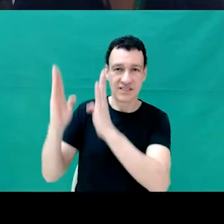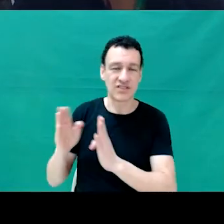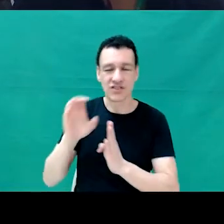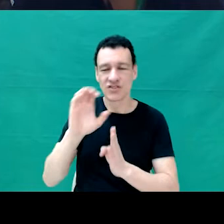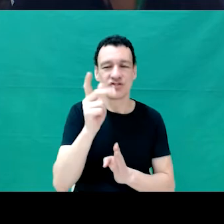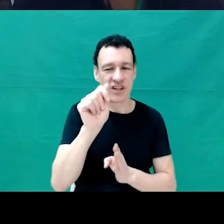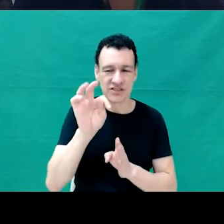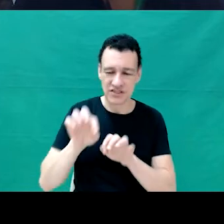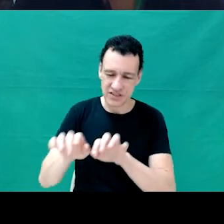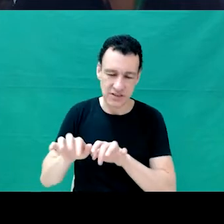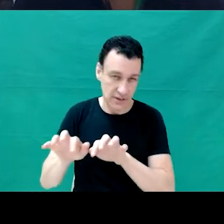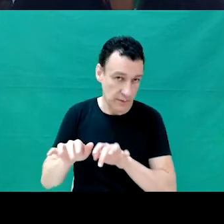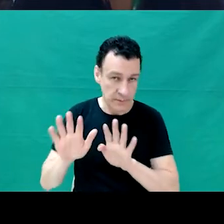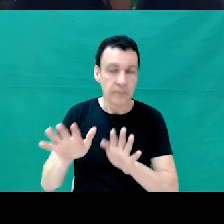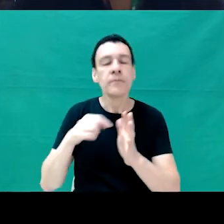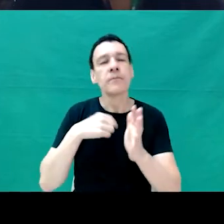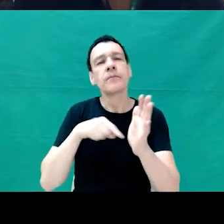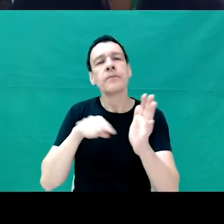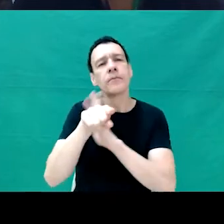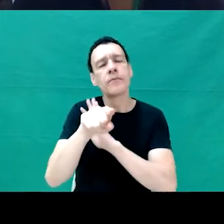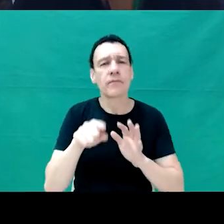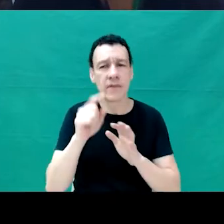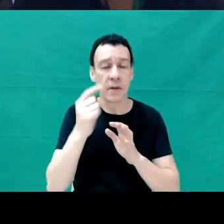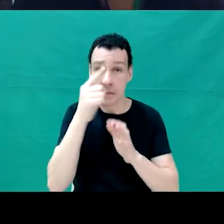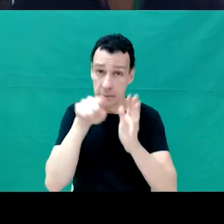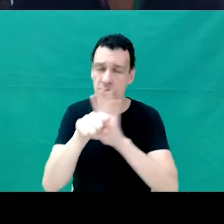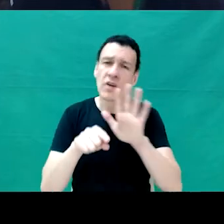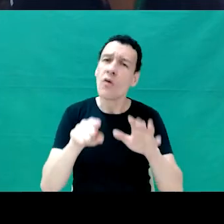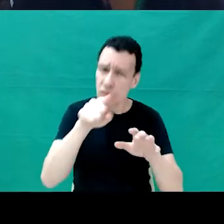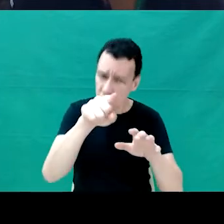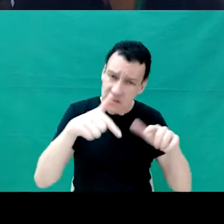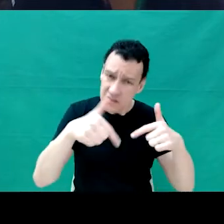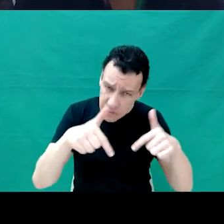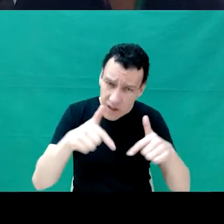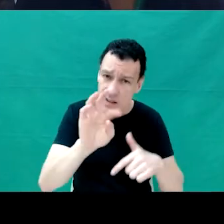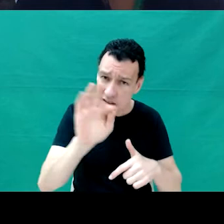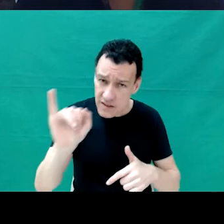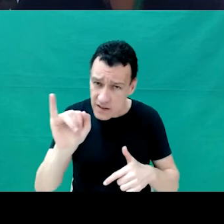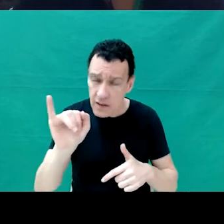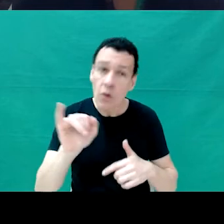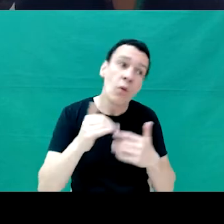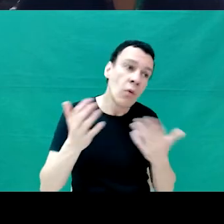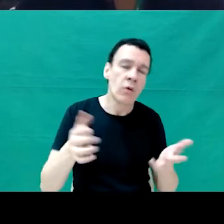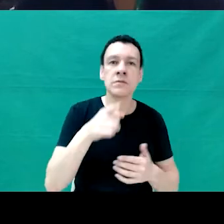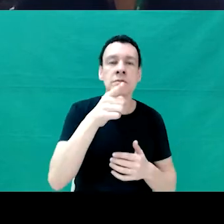que está trabalhando na TI ou você está buscando uma oportunidade de ingressar na TI?